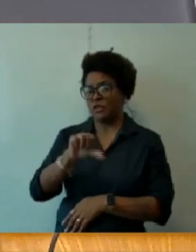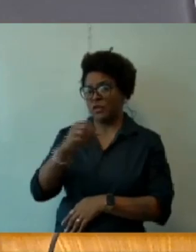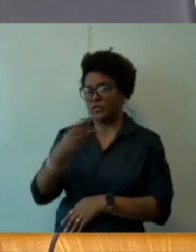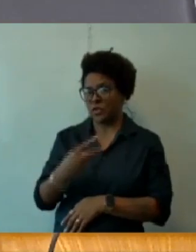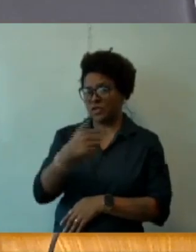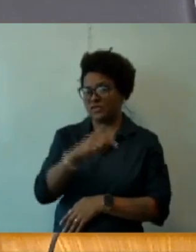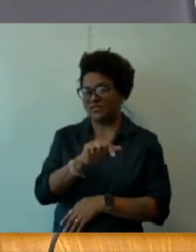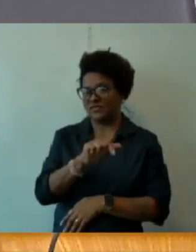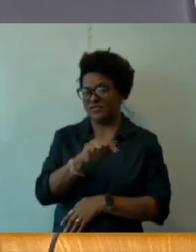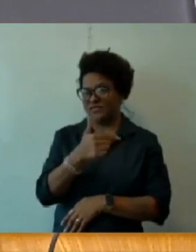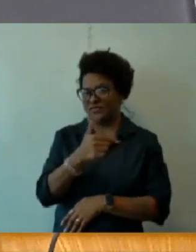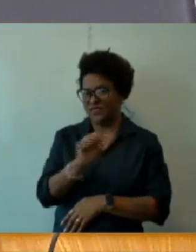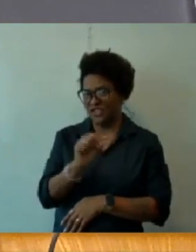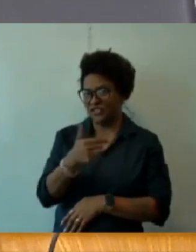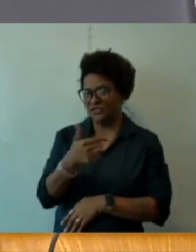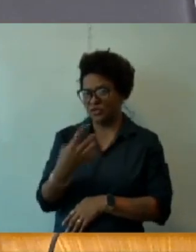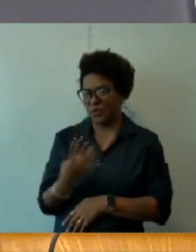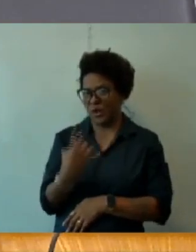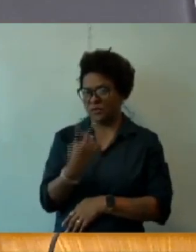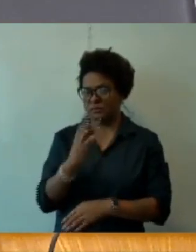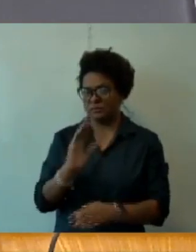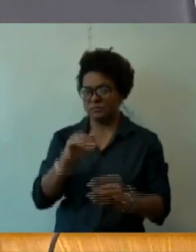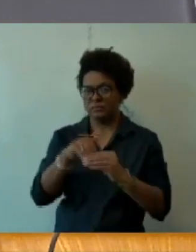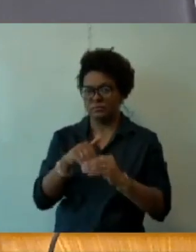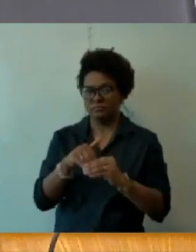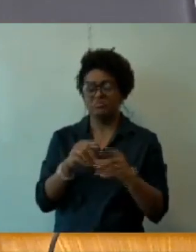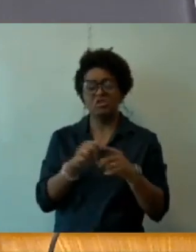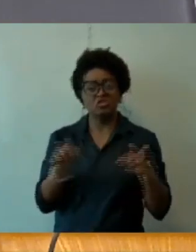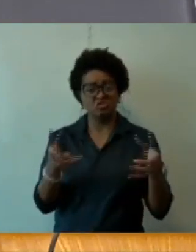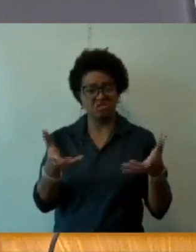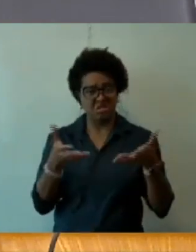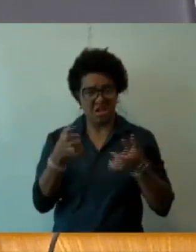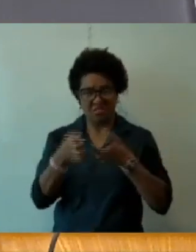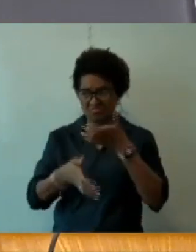Turno único. Os colegas de Gs vão se manifestar. Falar alguma coisa.